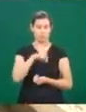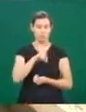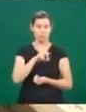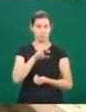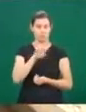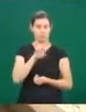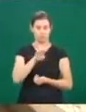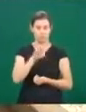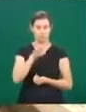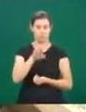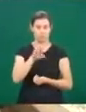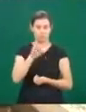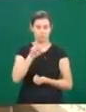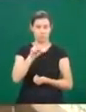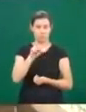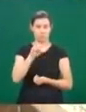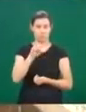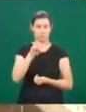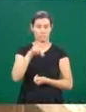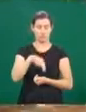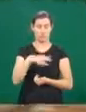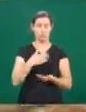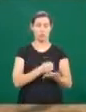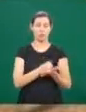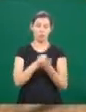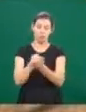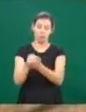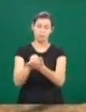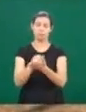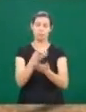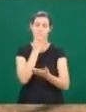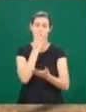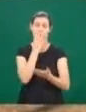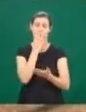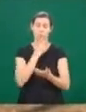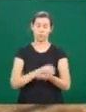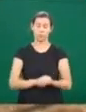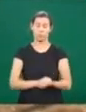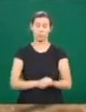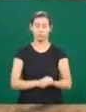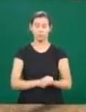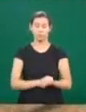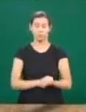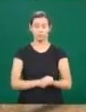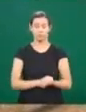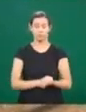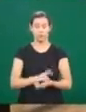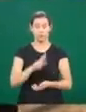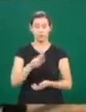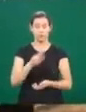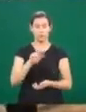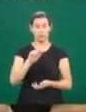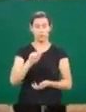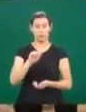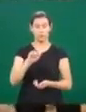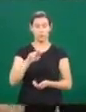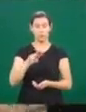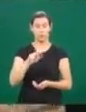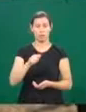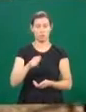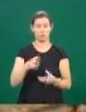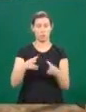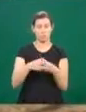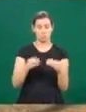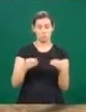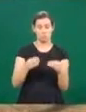Anderson tem o hábito de participar da campanha. A raiva não tem cura, né? E aí como a gente gosta da criação, então